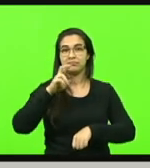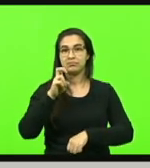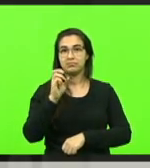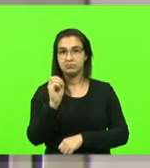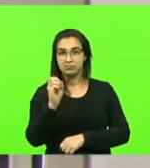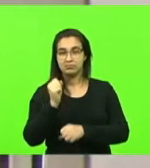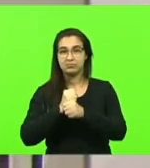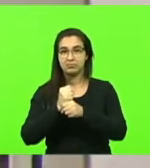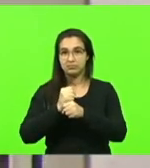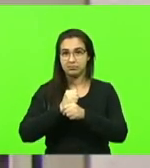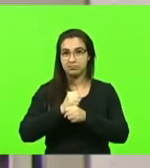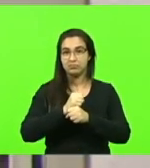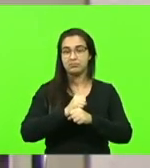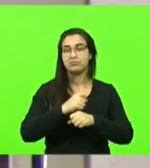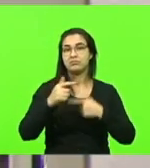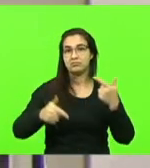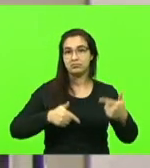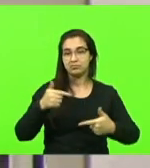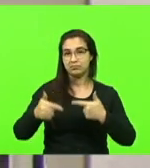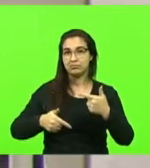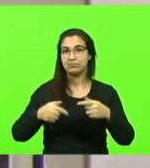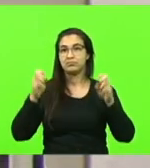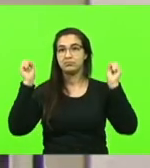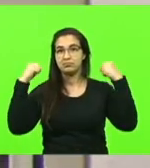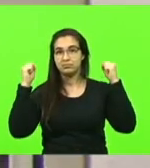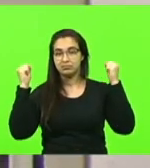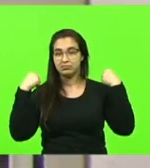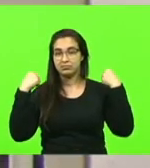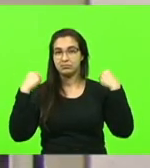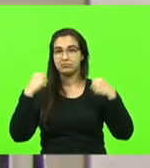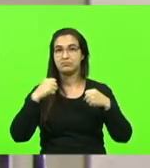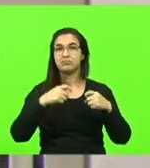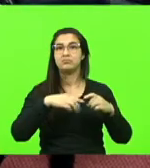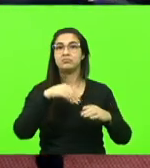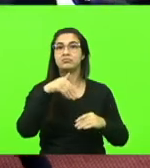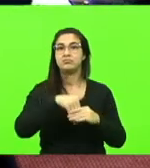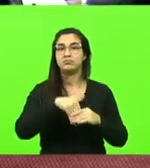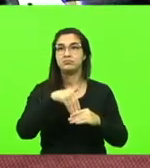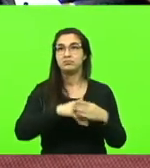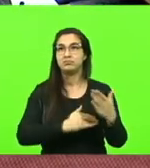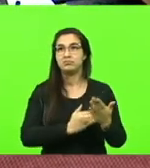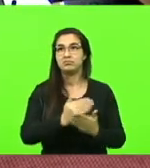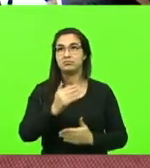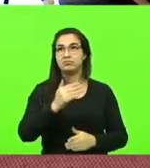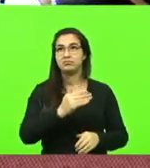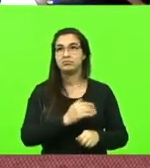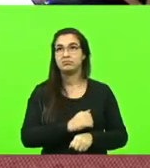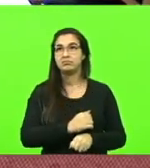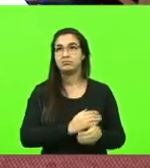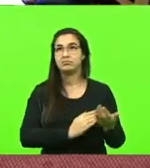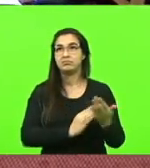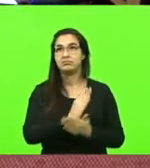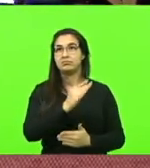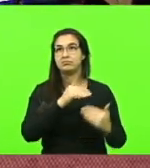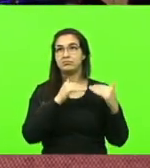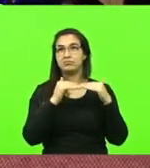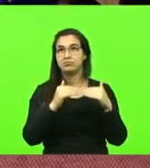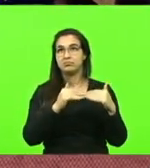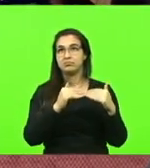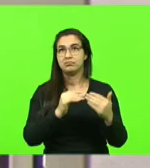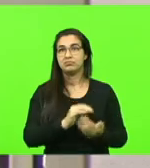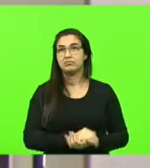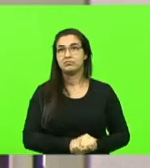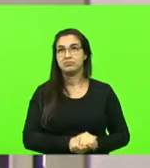Chapecó. Em discussão. Não havendo quem queira discutir, em votação. Deputados que aprovam, permaneça como se encontra. Aprovado por